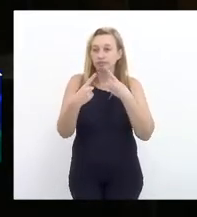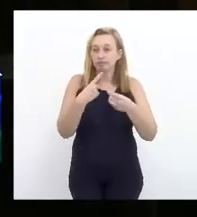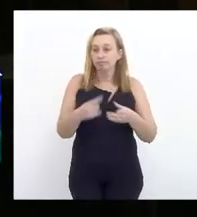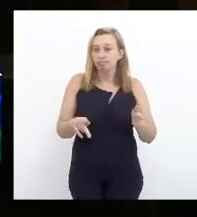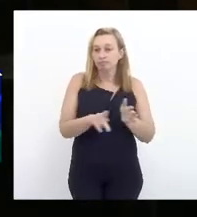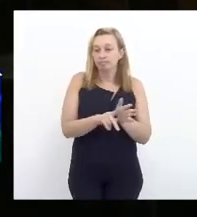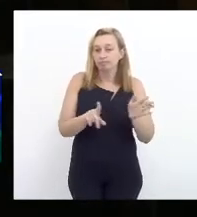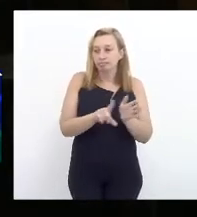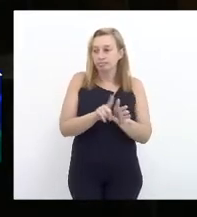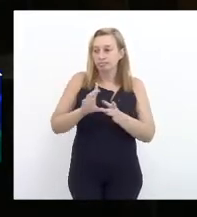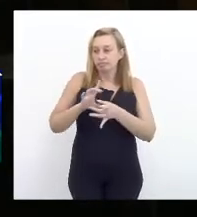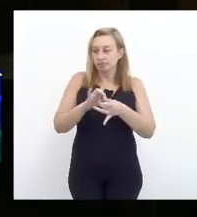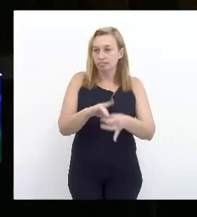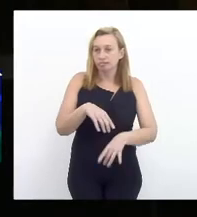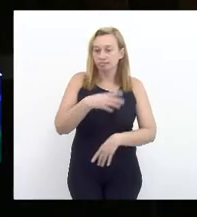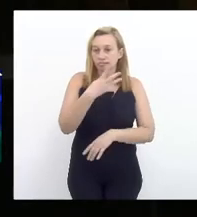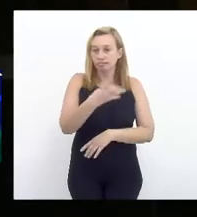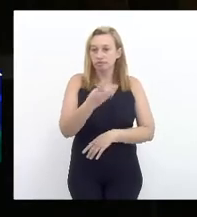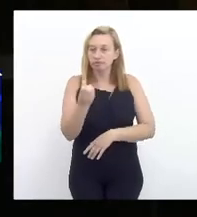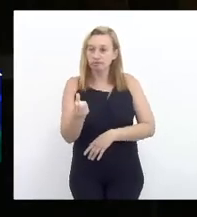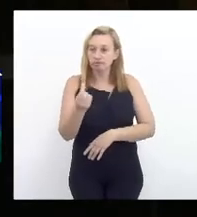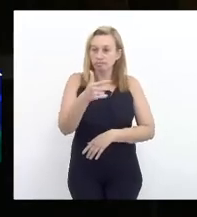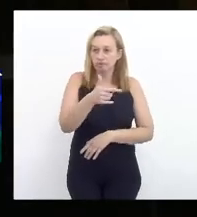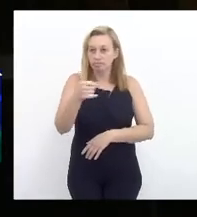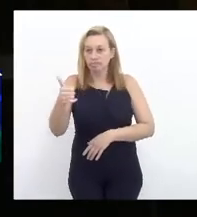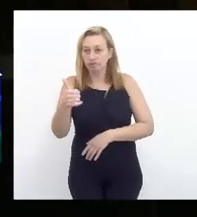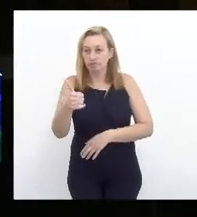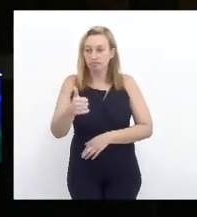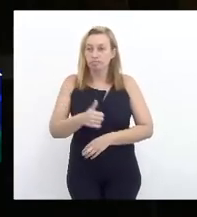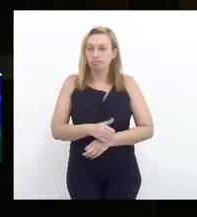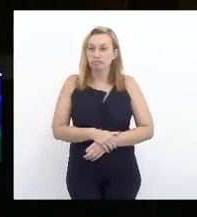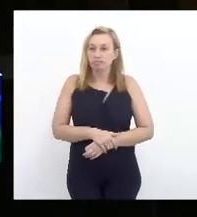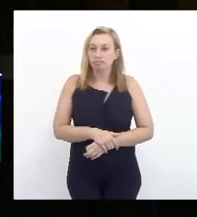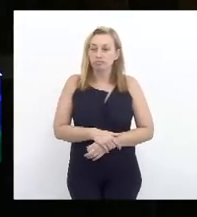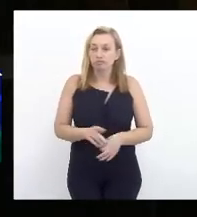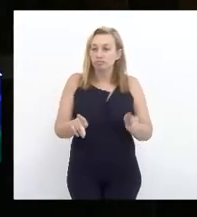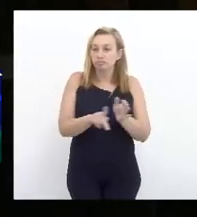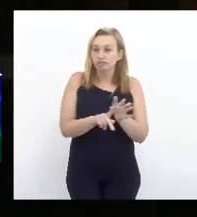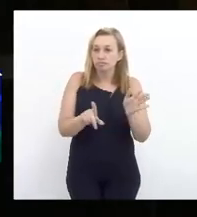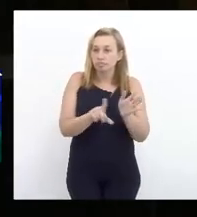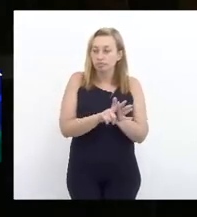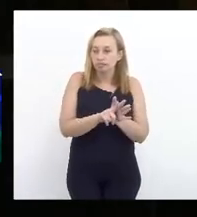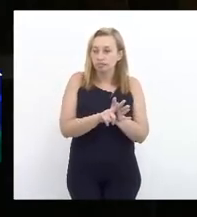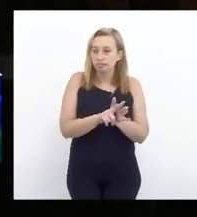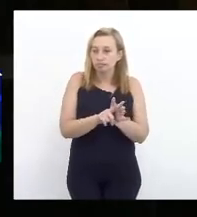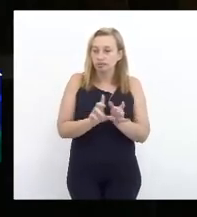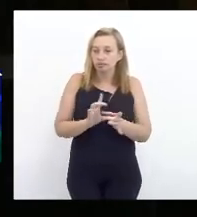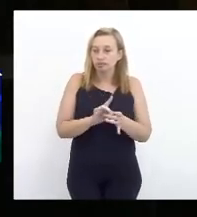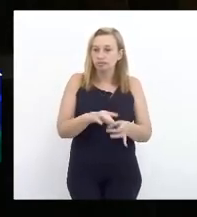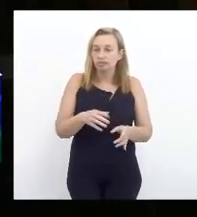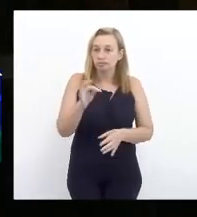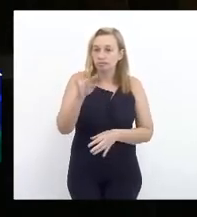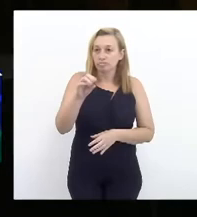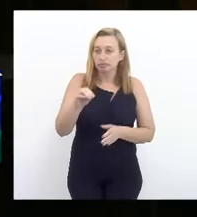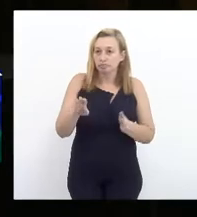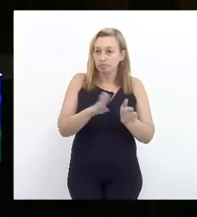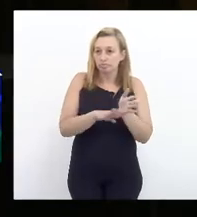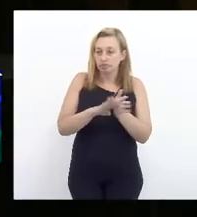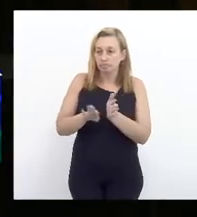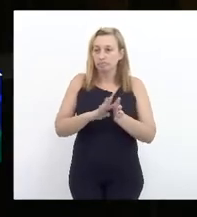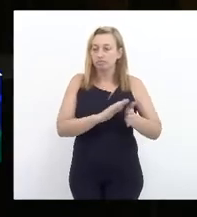o projeto de lei complementar 46 de 21, que é o projeto de lei complementar do teto de gastos.